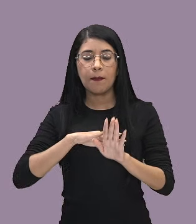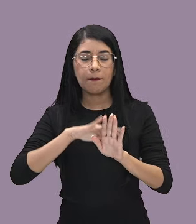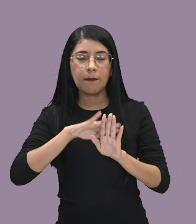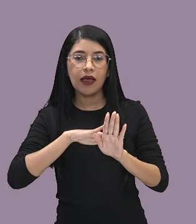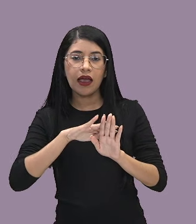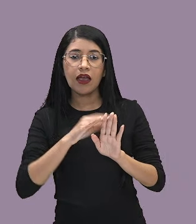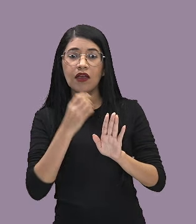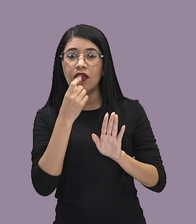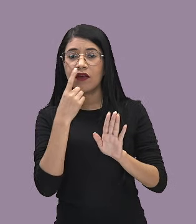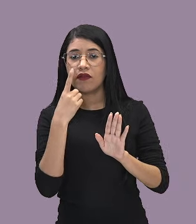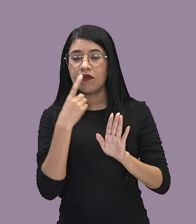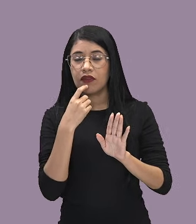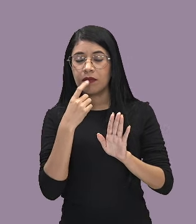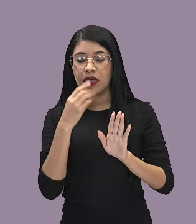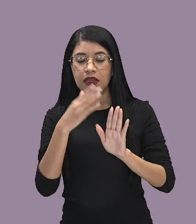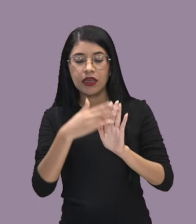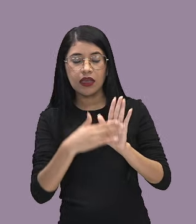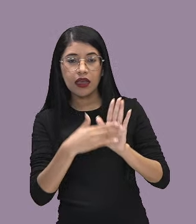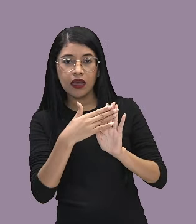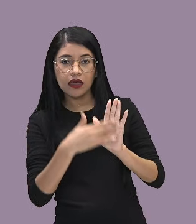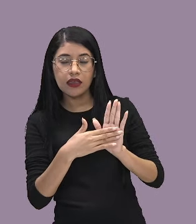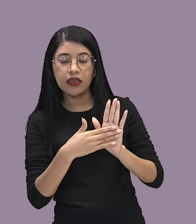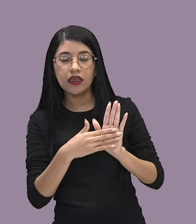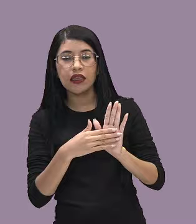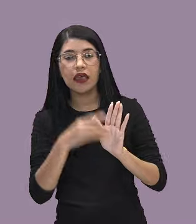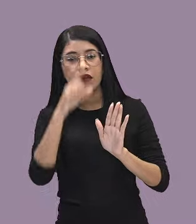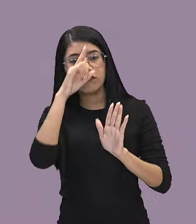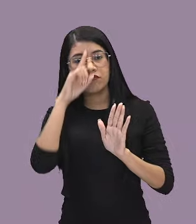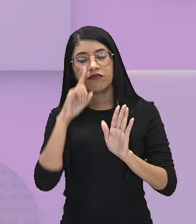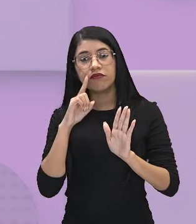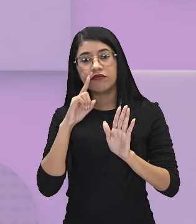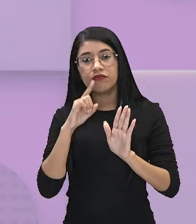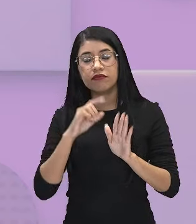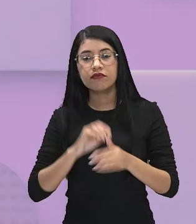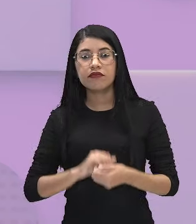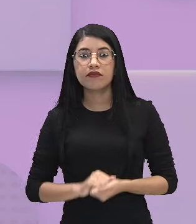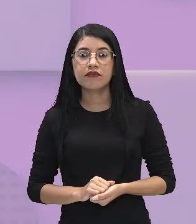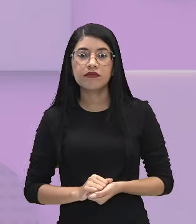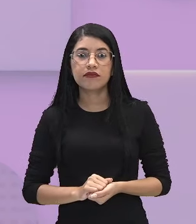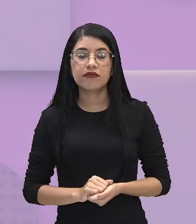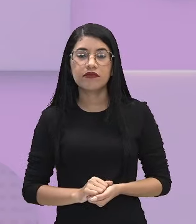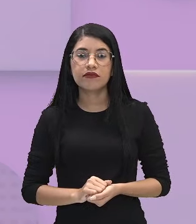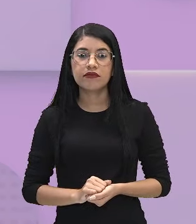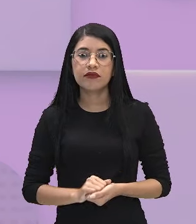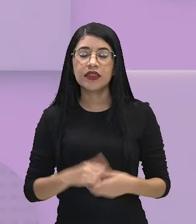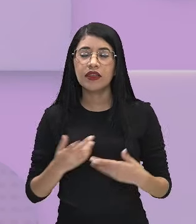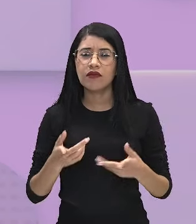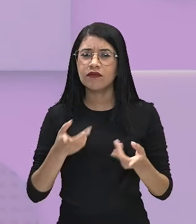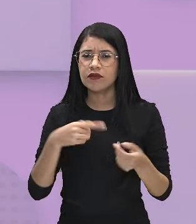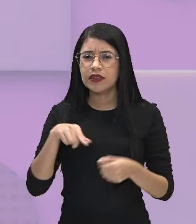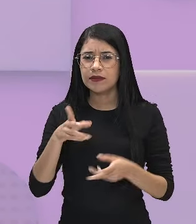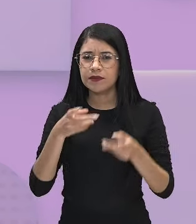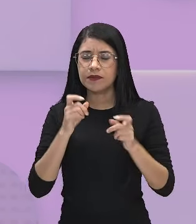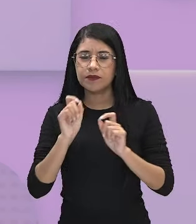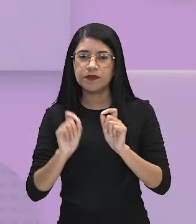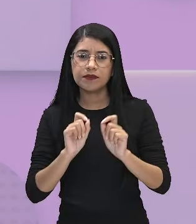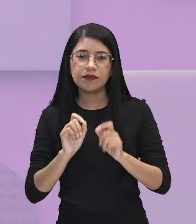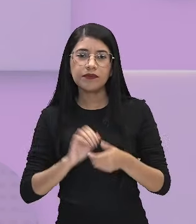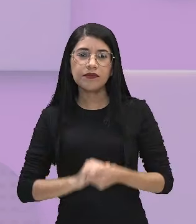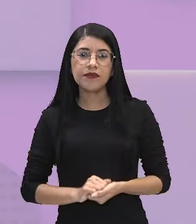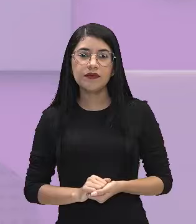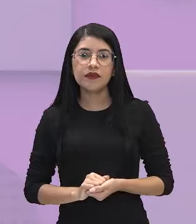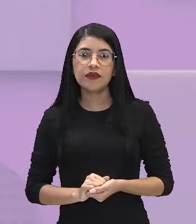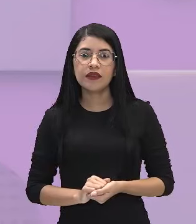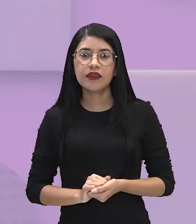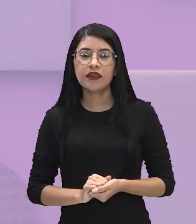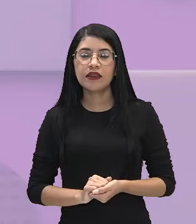ser vermelha e a face mostrada à plateia ser amarela? Muito bem, então vocês viram aí, né? O